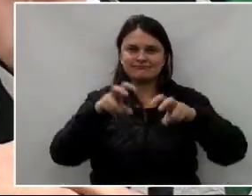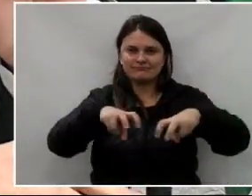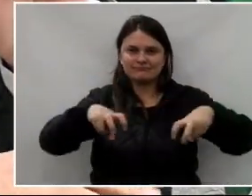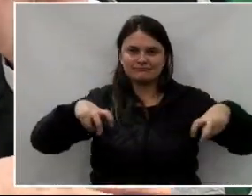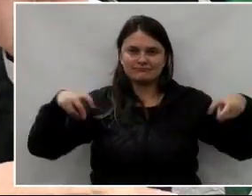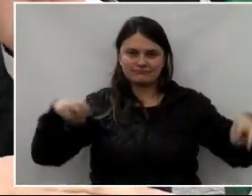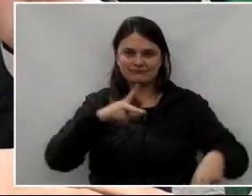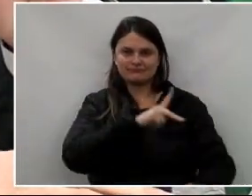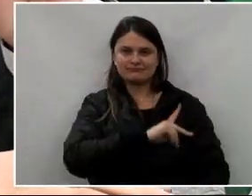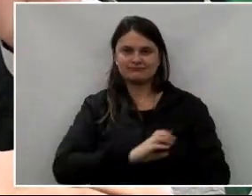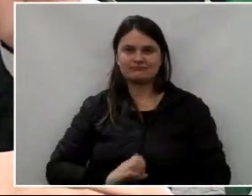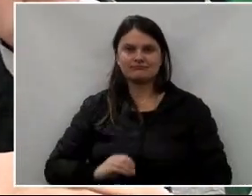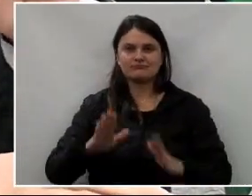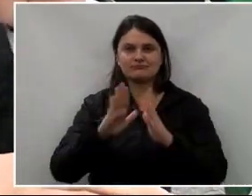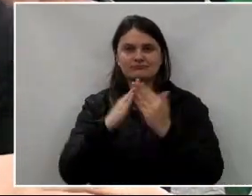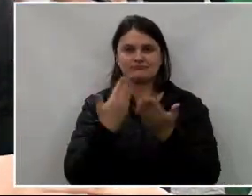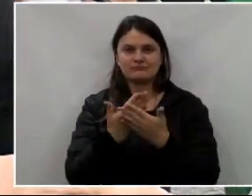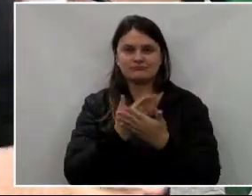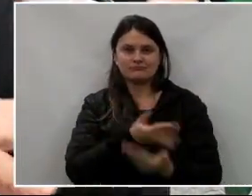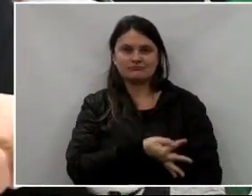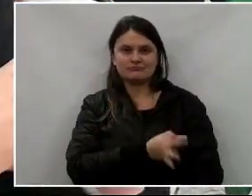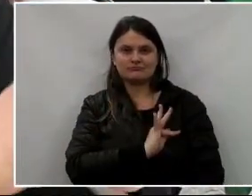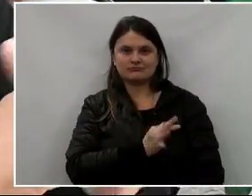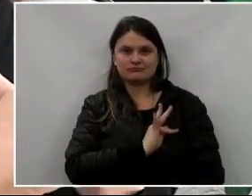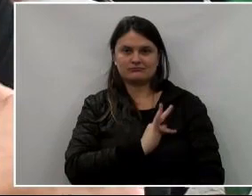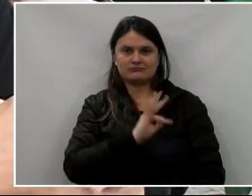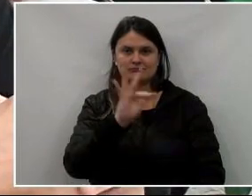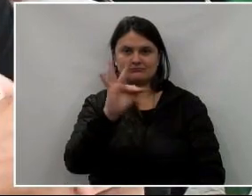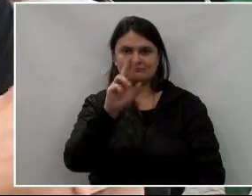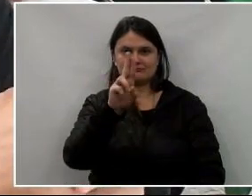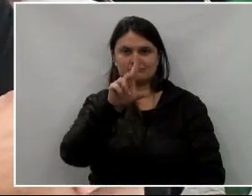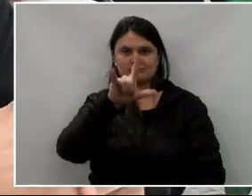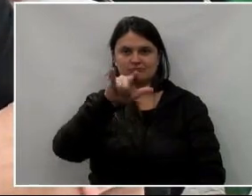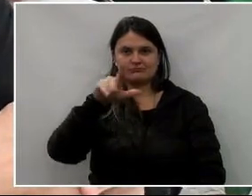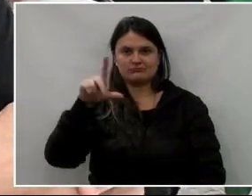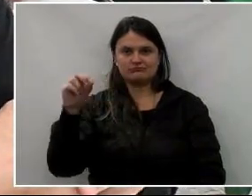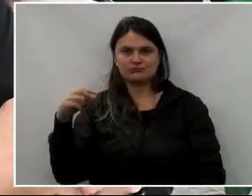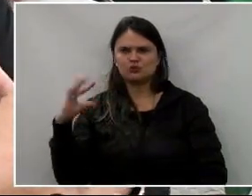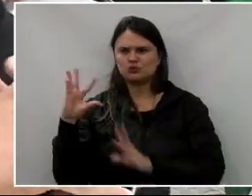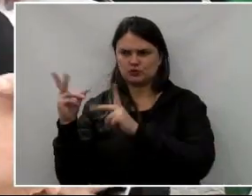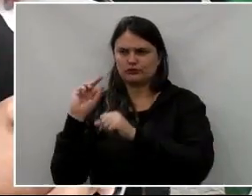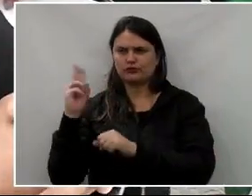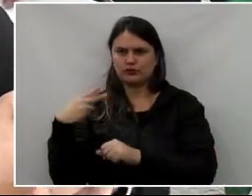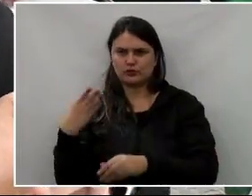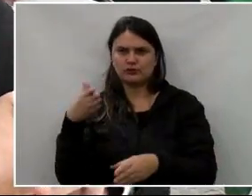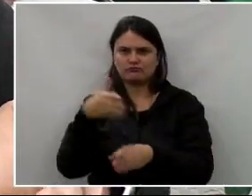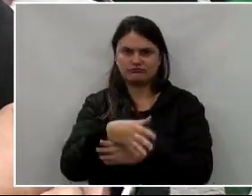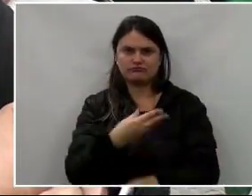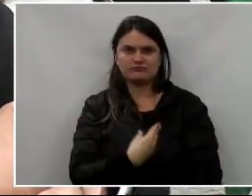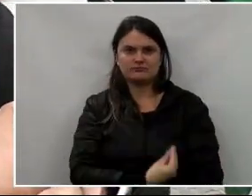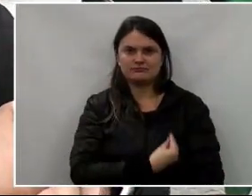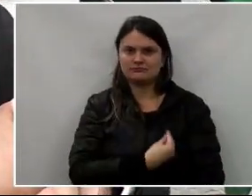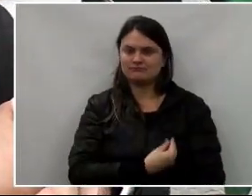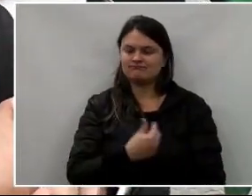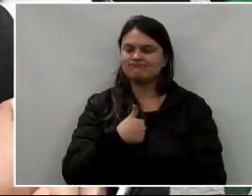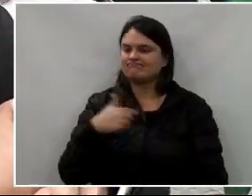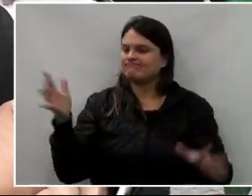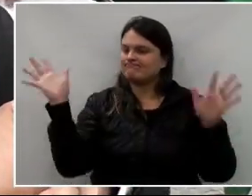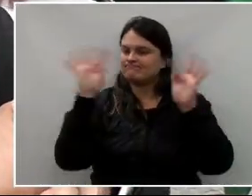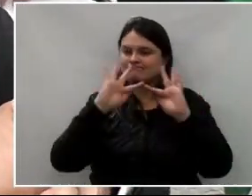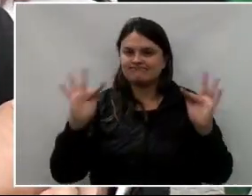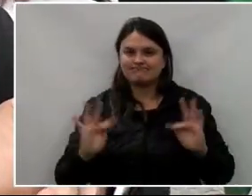lá no Colégio Túlio de França, onde os senhores e senhoras vereadores aqui presentes também estavam, onde